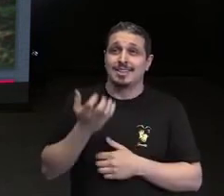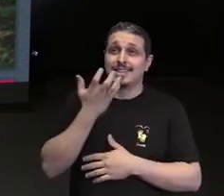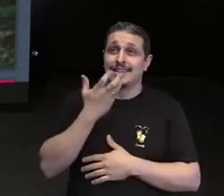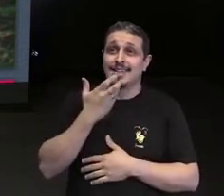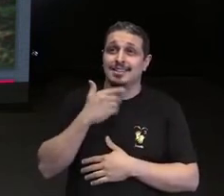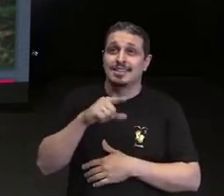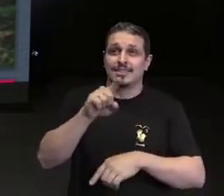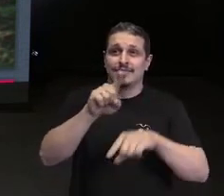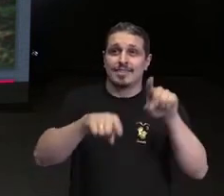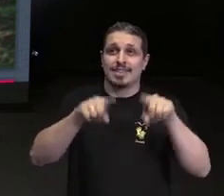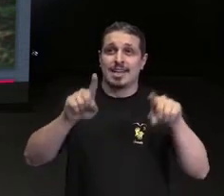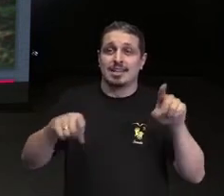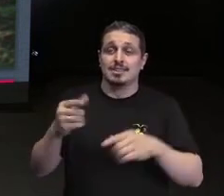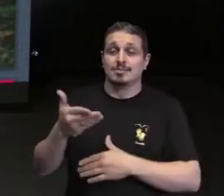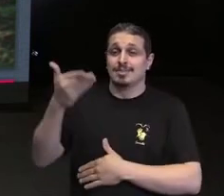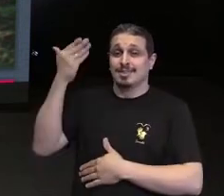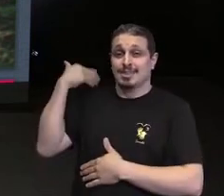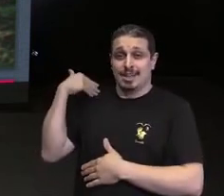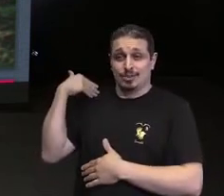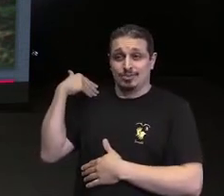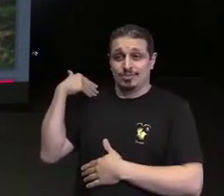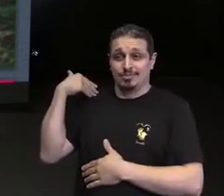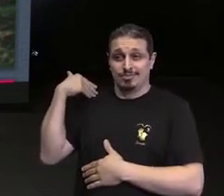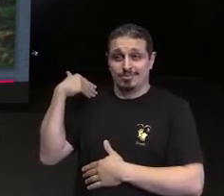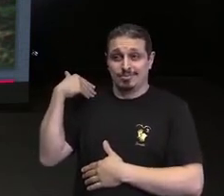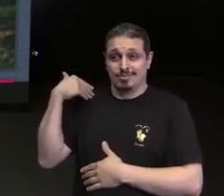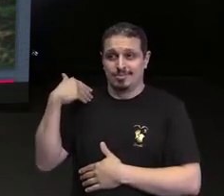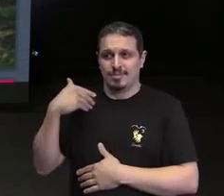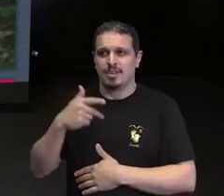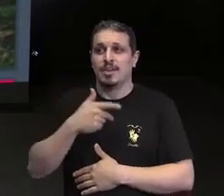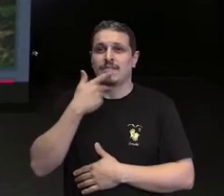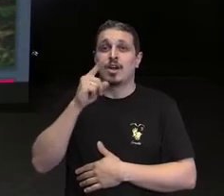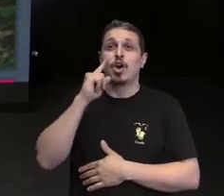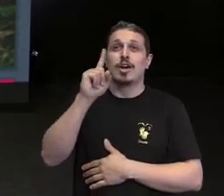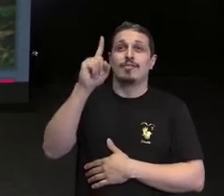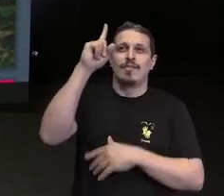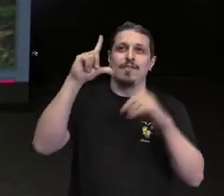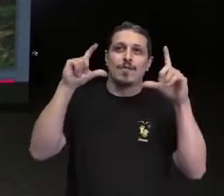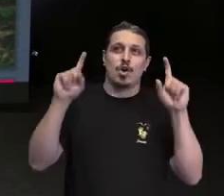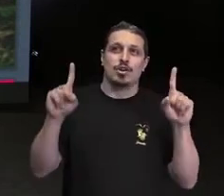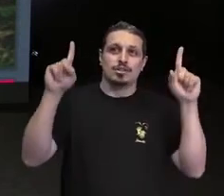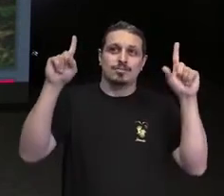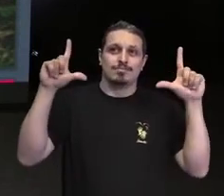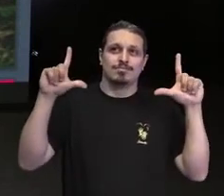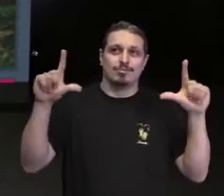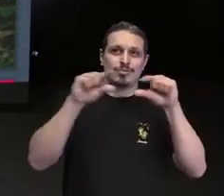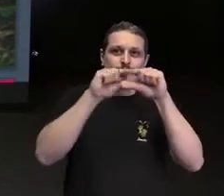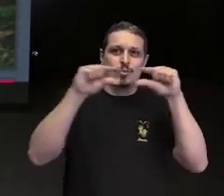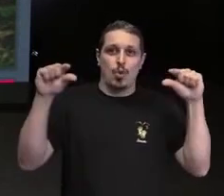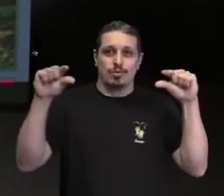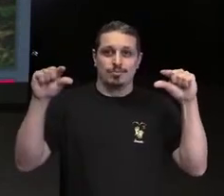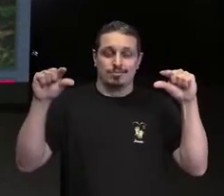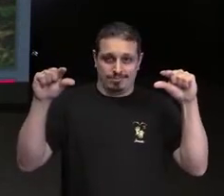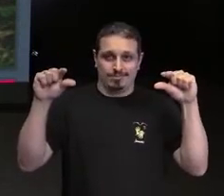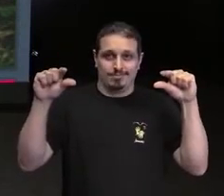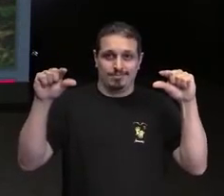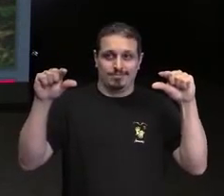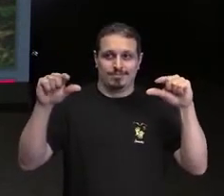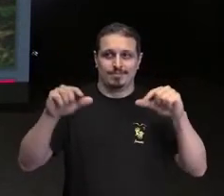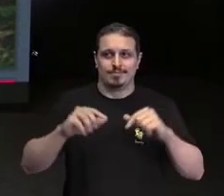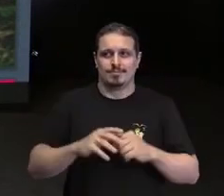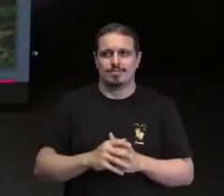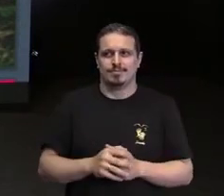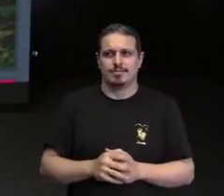e aspectos e idades no fundo verde, essas mãos elas formam um laço, elas formam uma